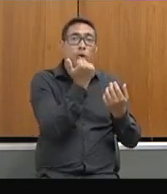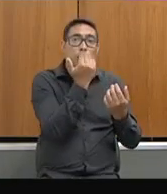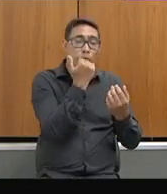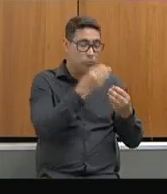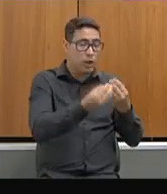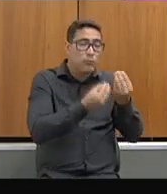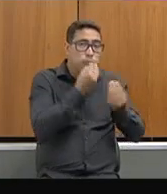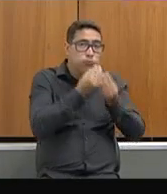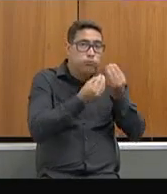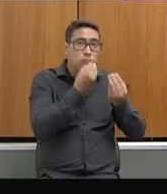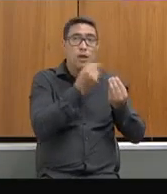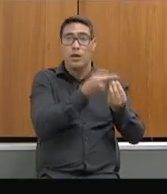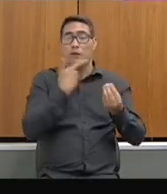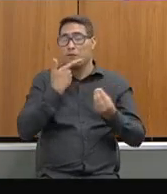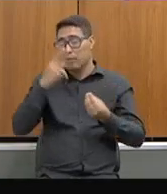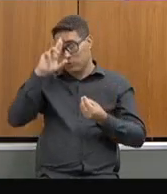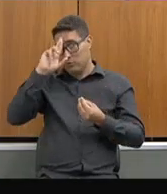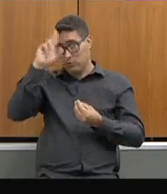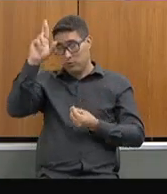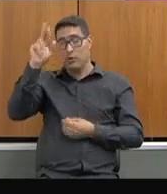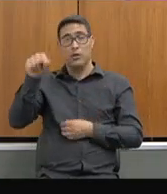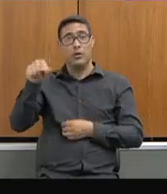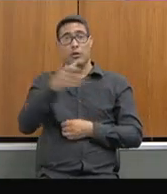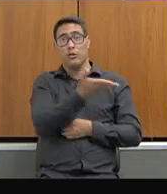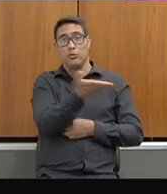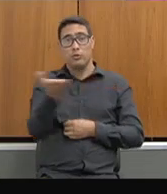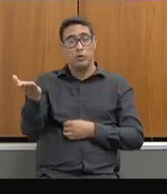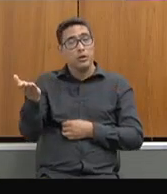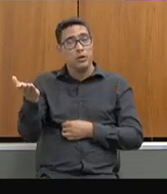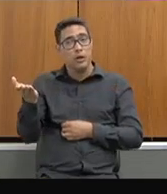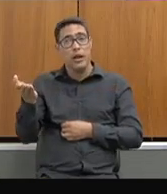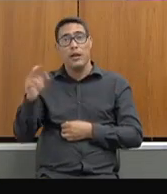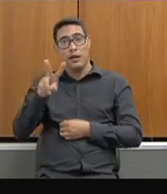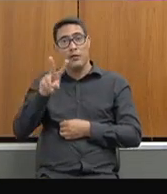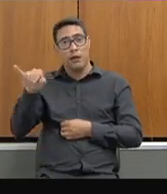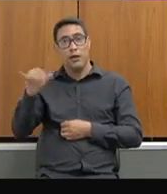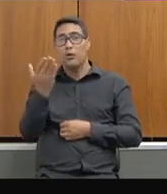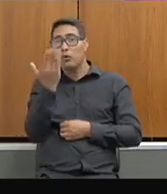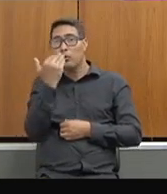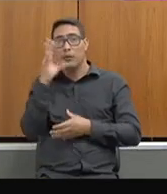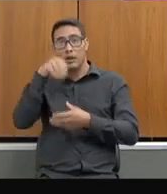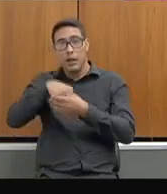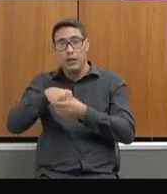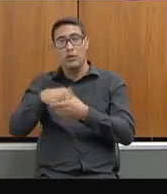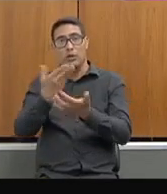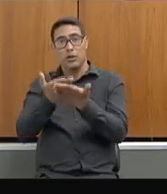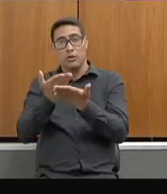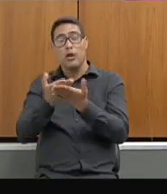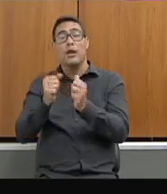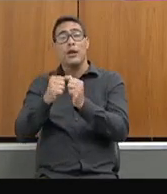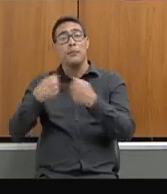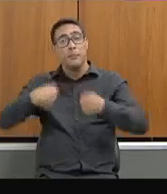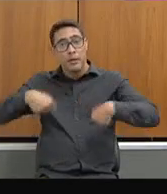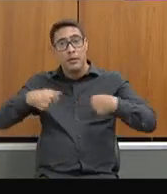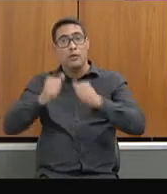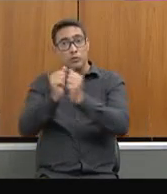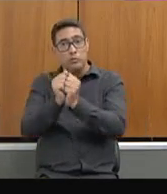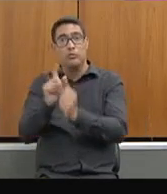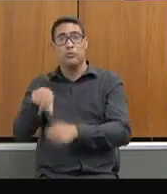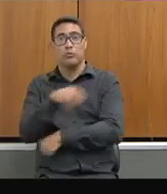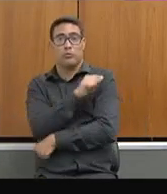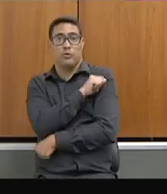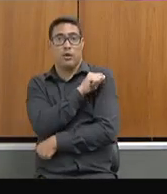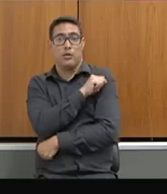falo com os diretores que todos que estão na escola, que forem alimentar dentro da escola, devem alimentar junto com os estudantes e